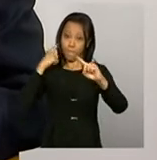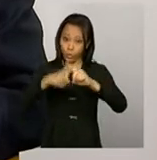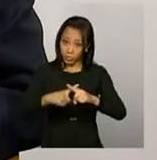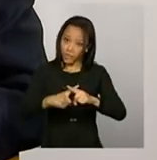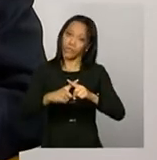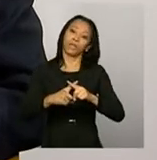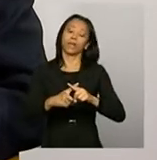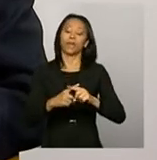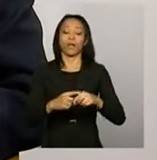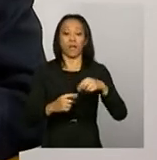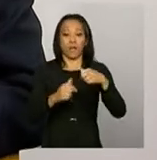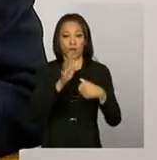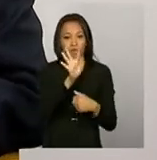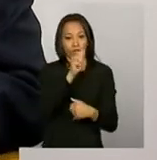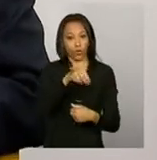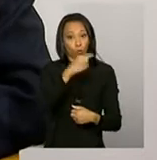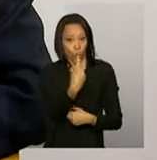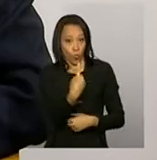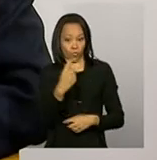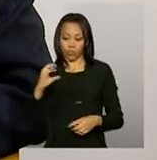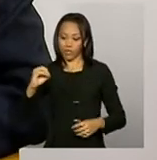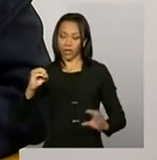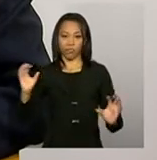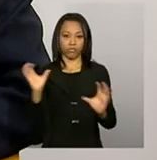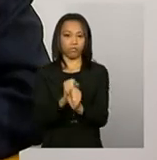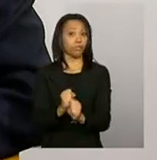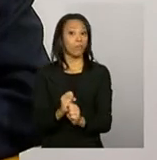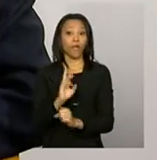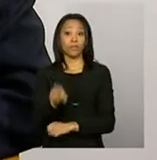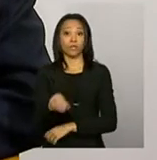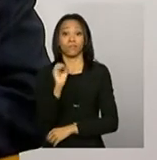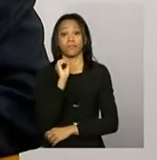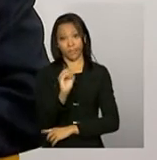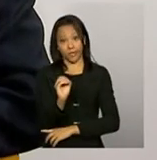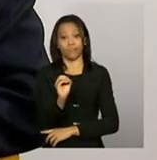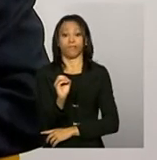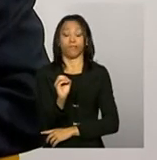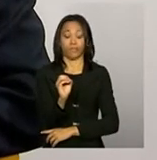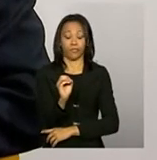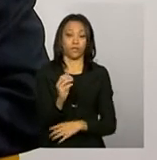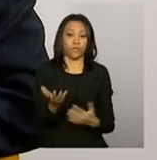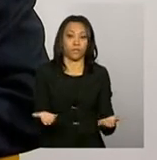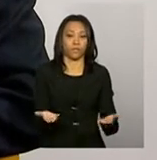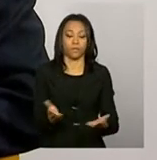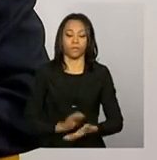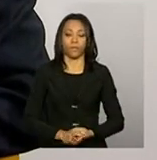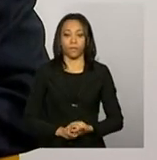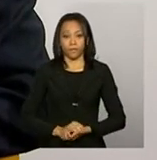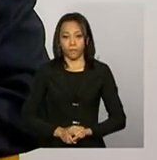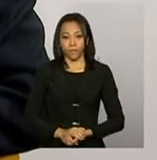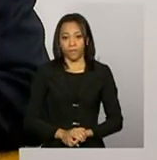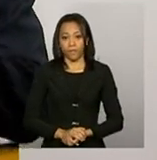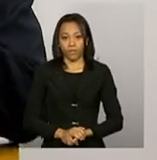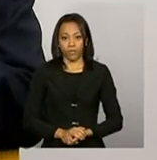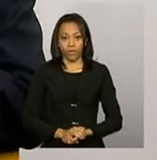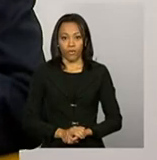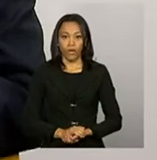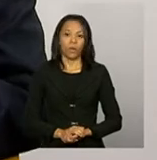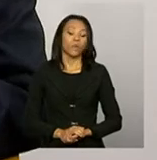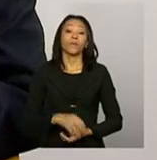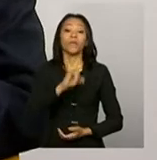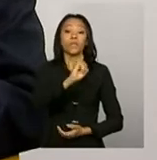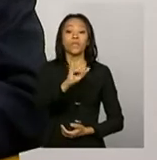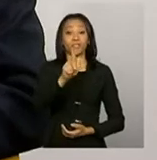1 por 0, é claro que o resultado é 0. E, agora, o IGD,